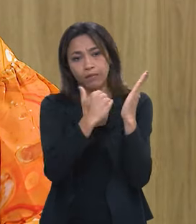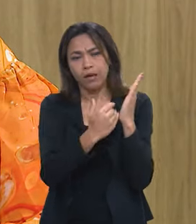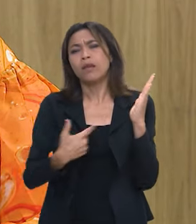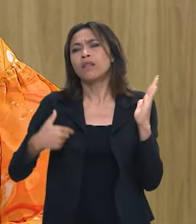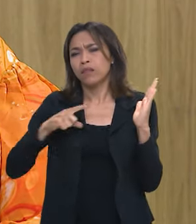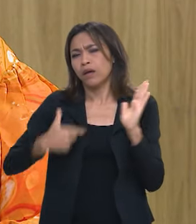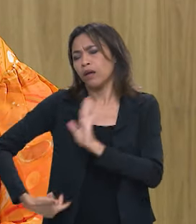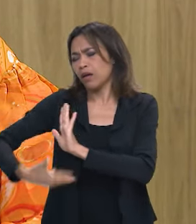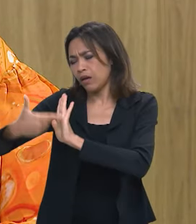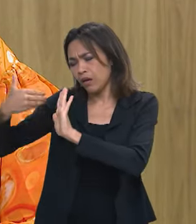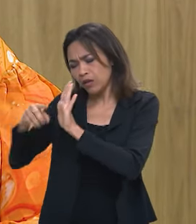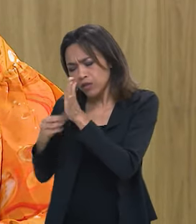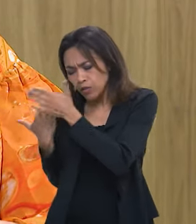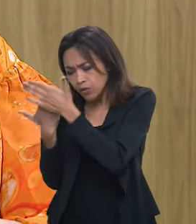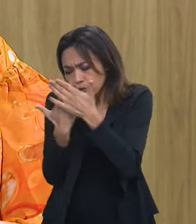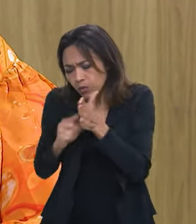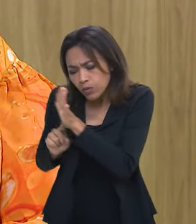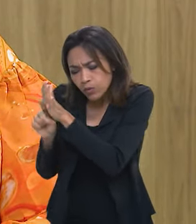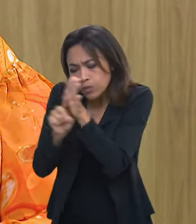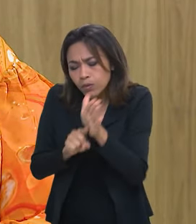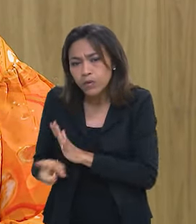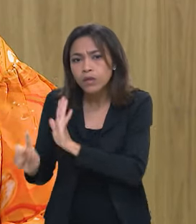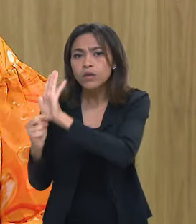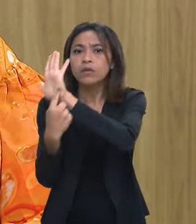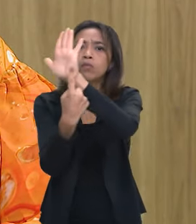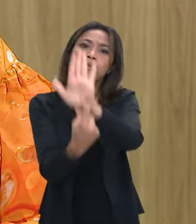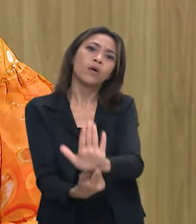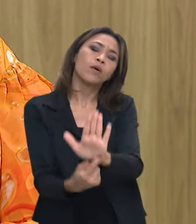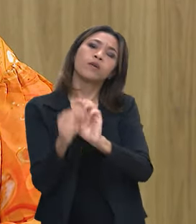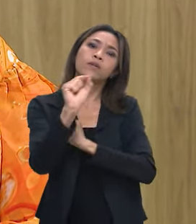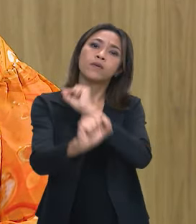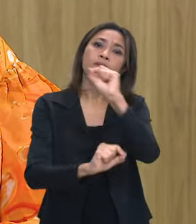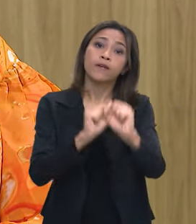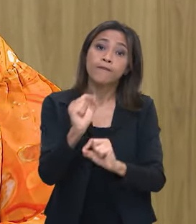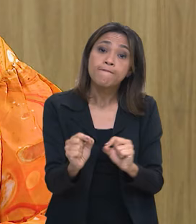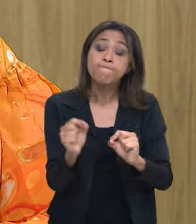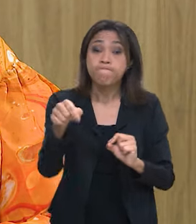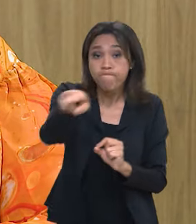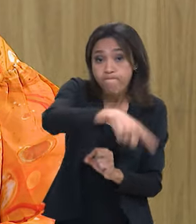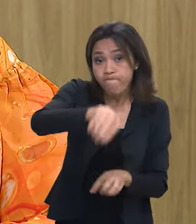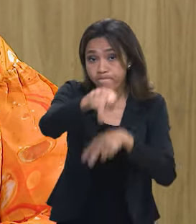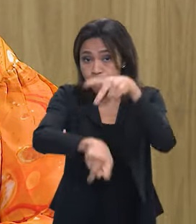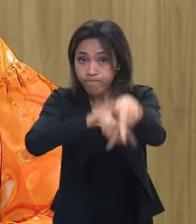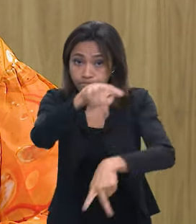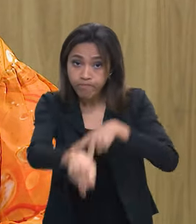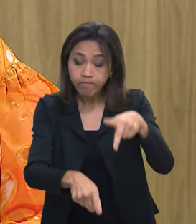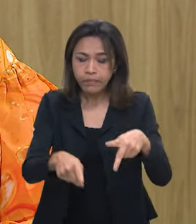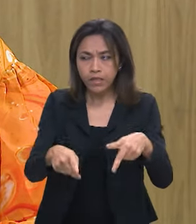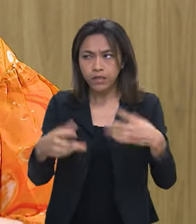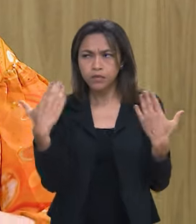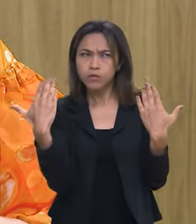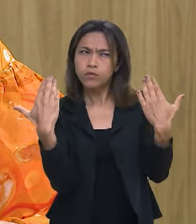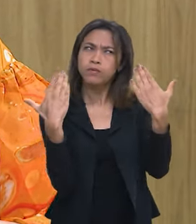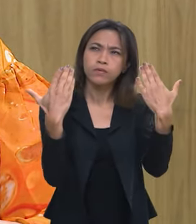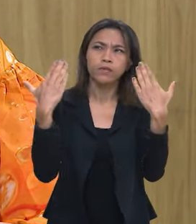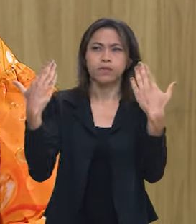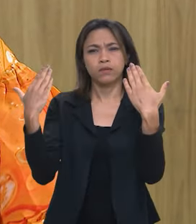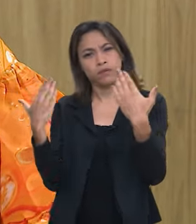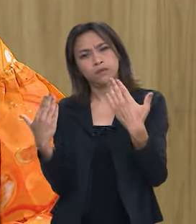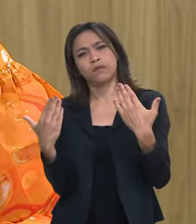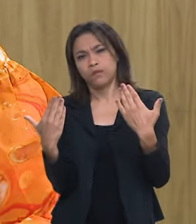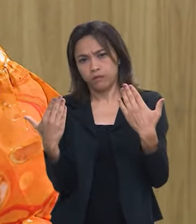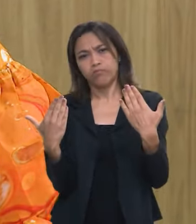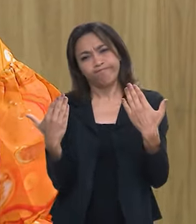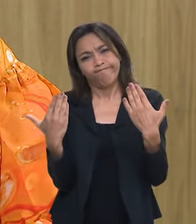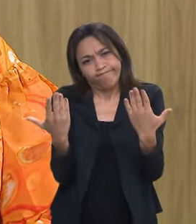vários estudos que apontam, estudos que mostram, inclusive, que a população começa a duvidar, a